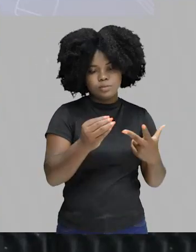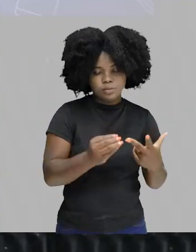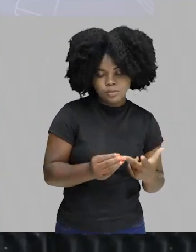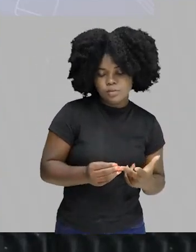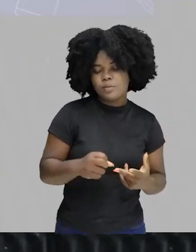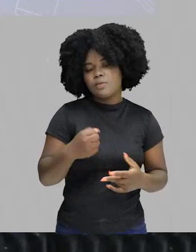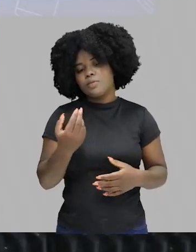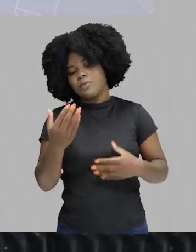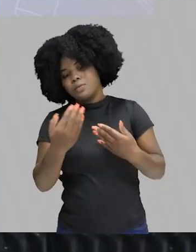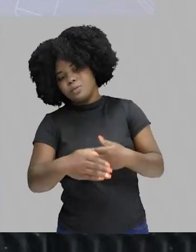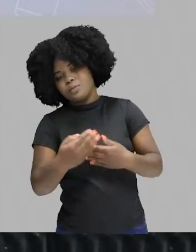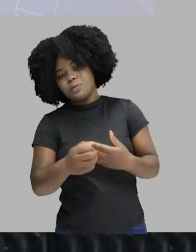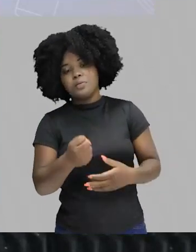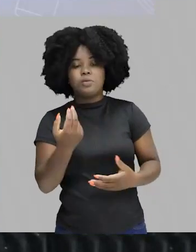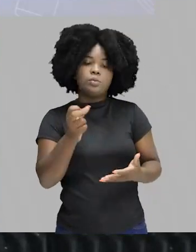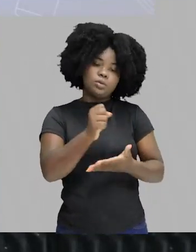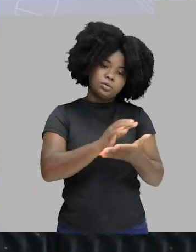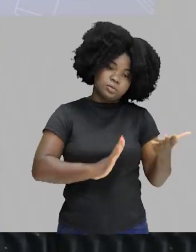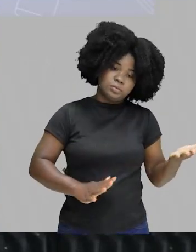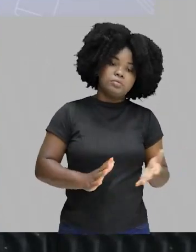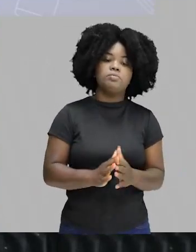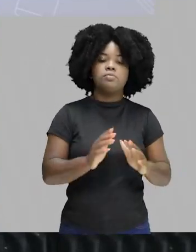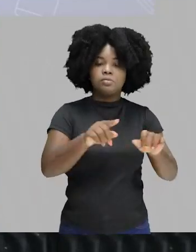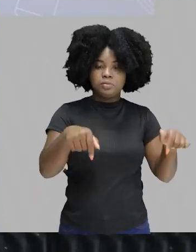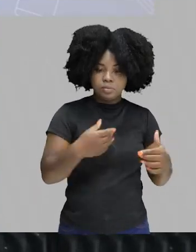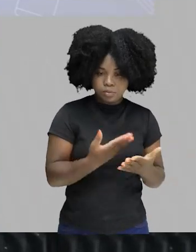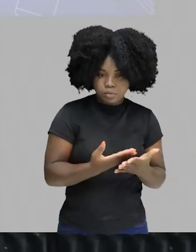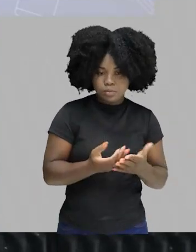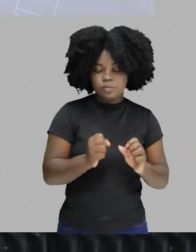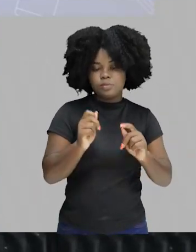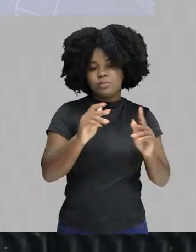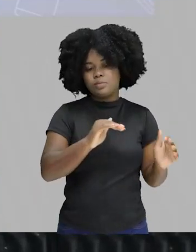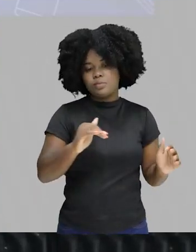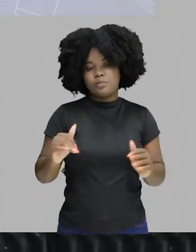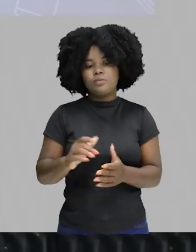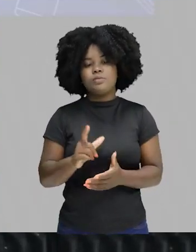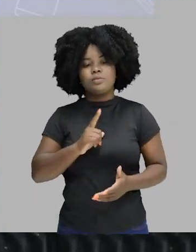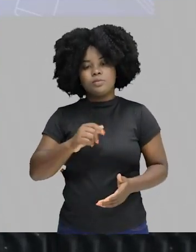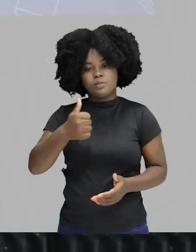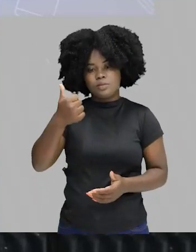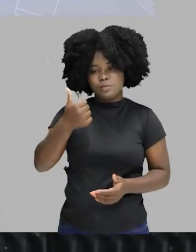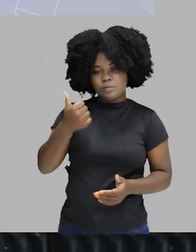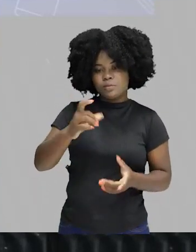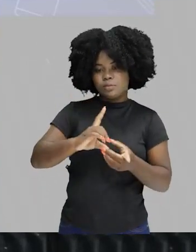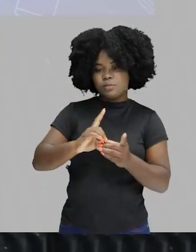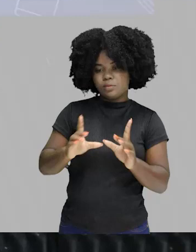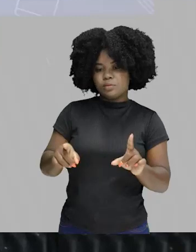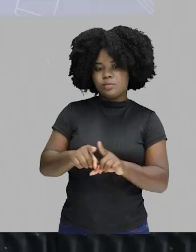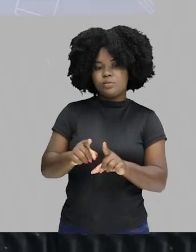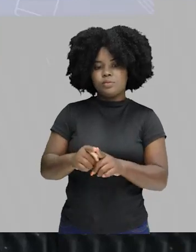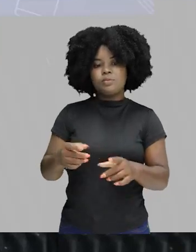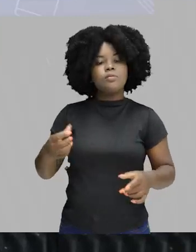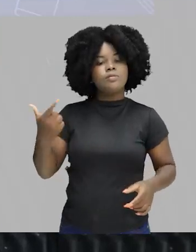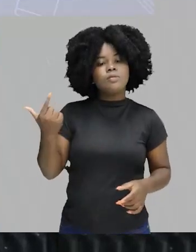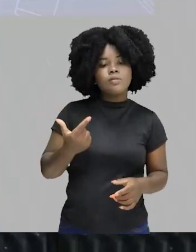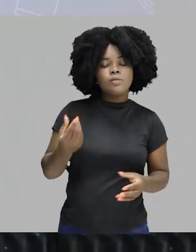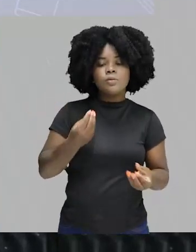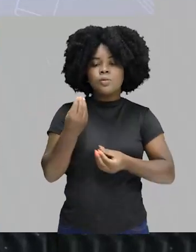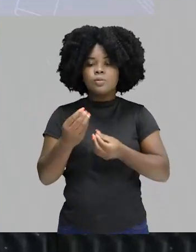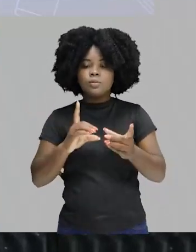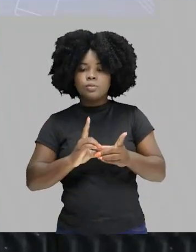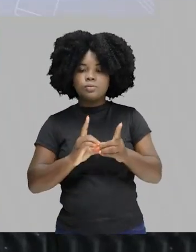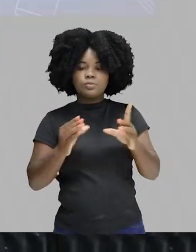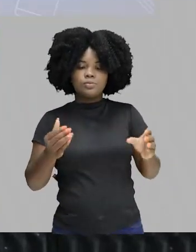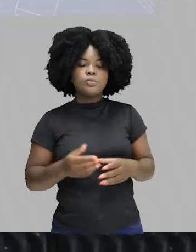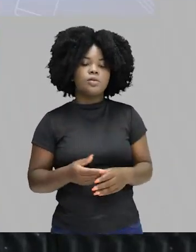atividade, sala de aula comum, tá bom? Então, veja só, nós vamos fazer exercícios sobre a ideia de democracia, e como essa democracia